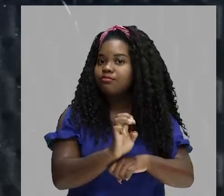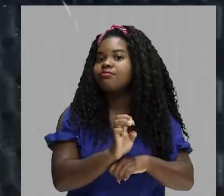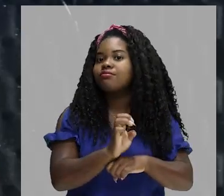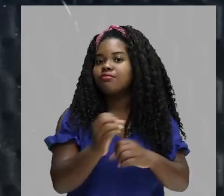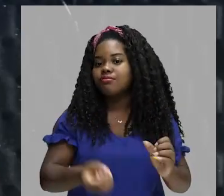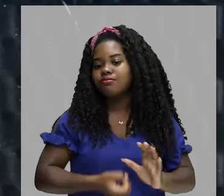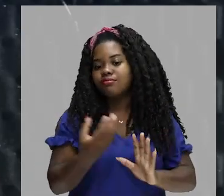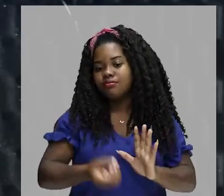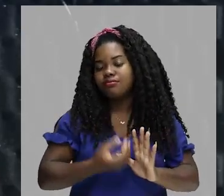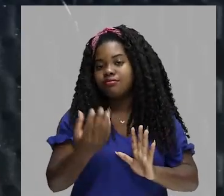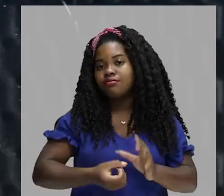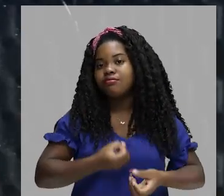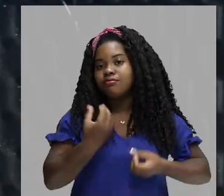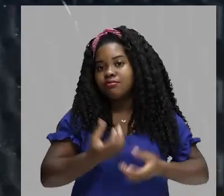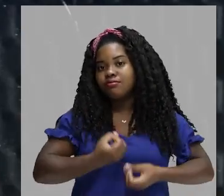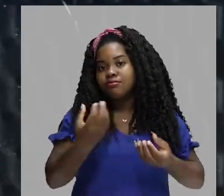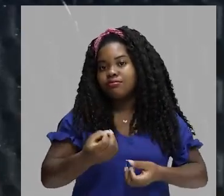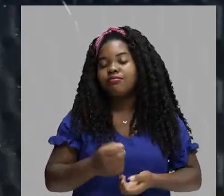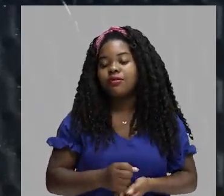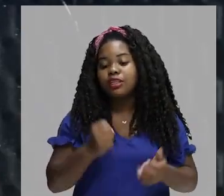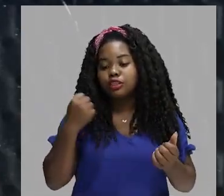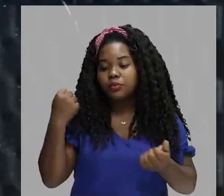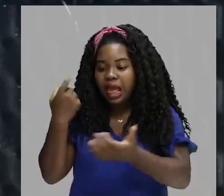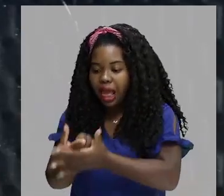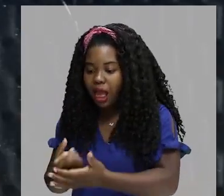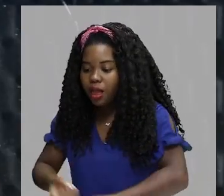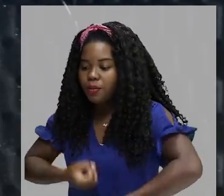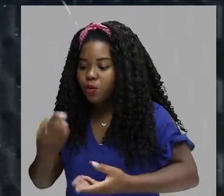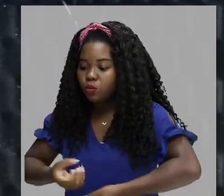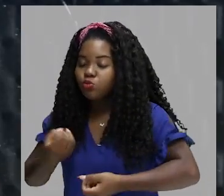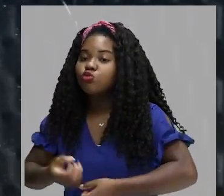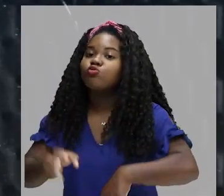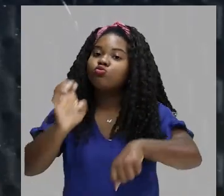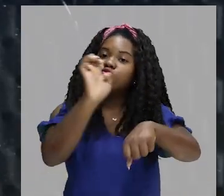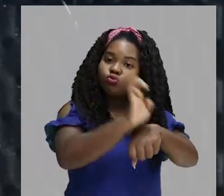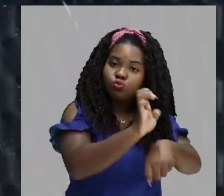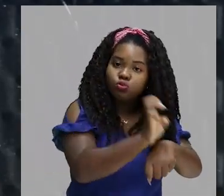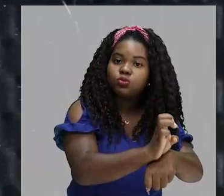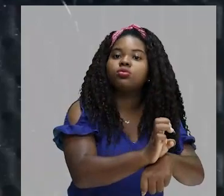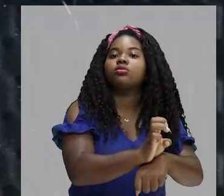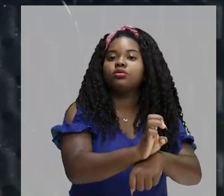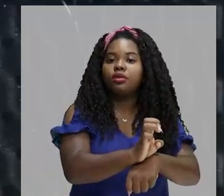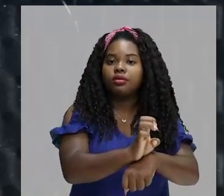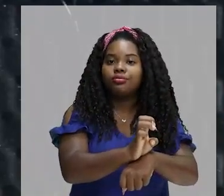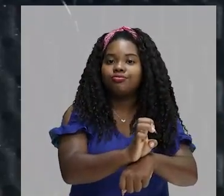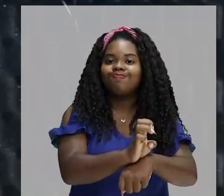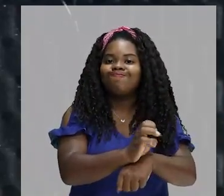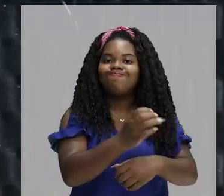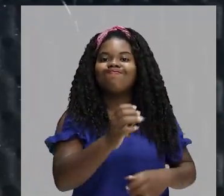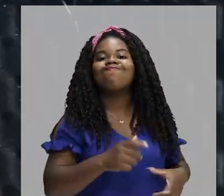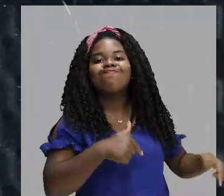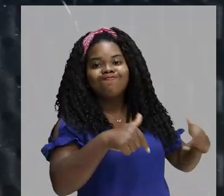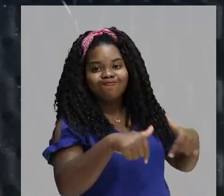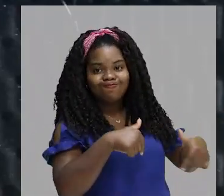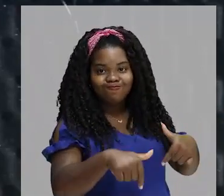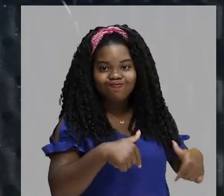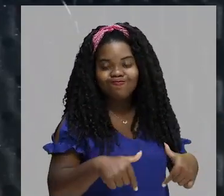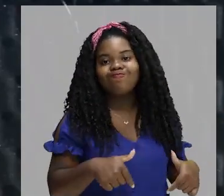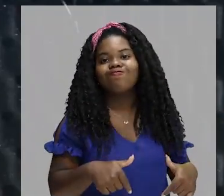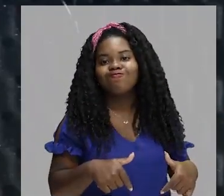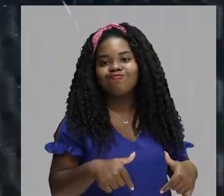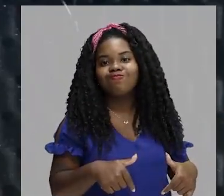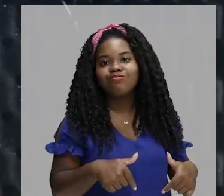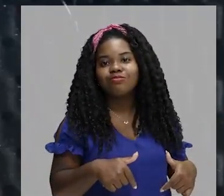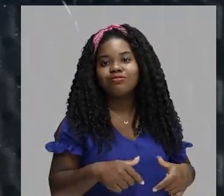Elas pagavam o excedente da produção para o Estado no regime de servidão. Algumas vezes